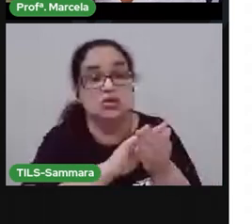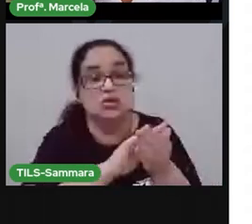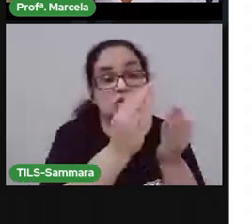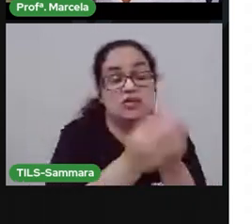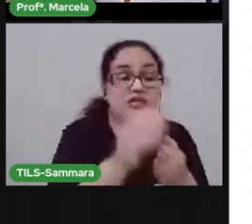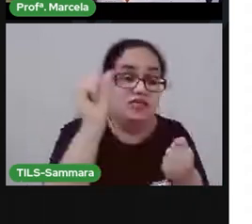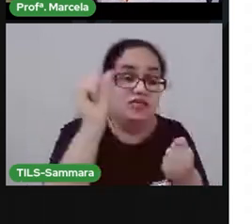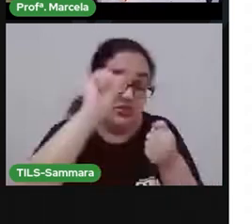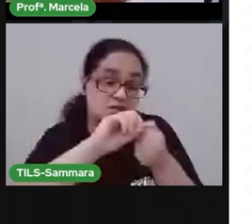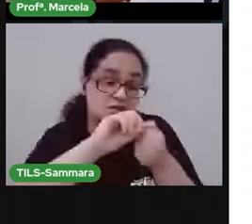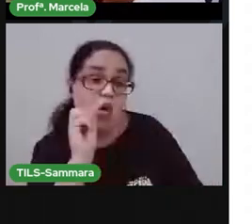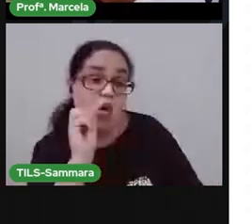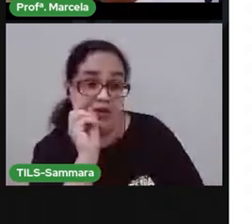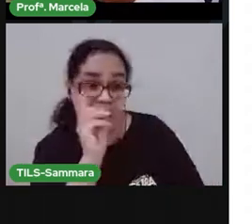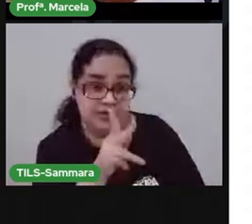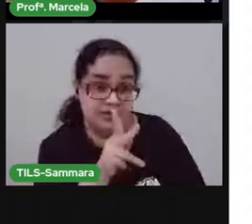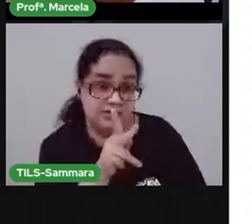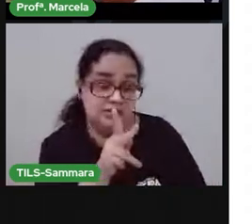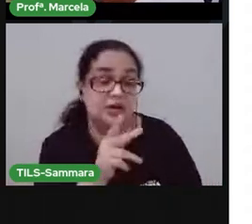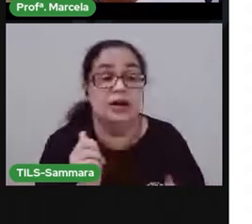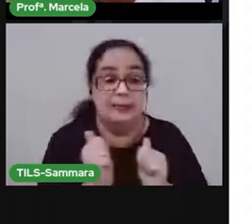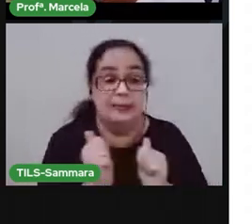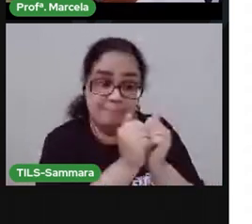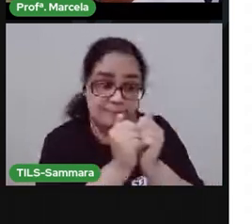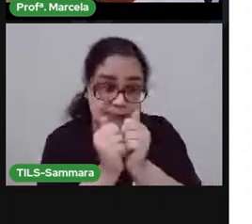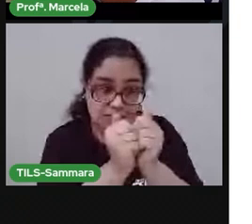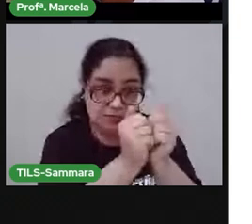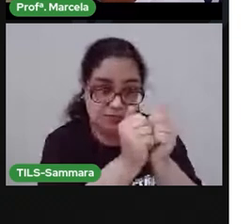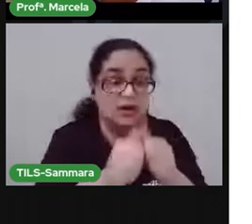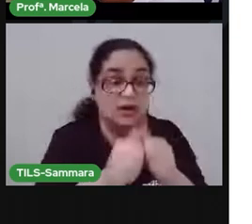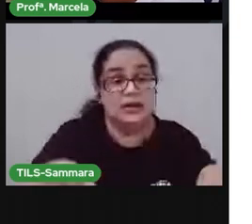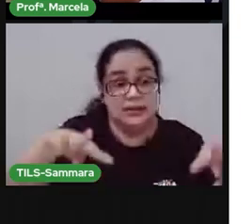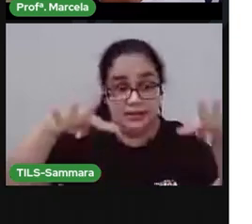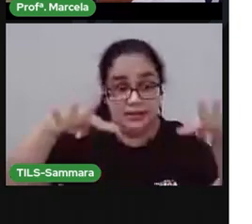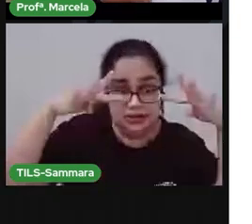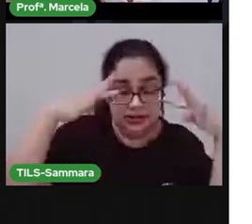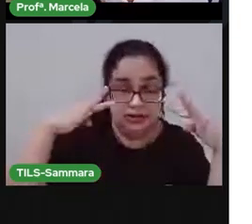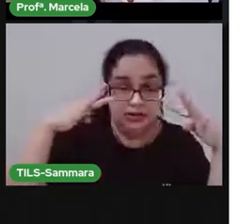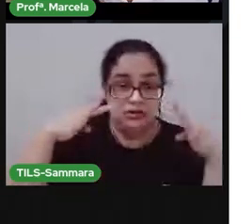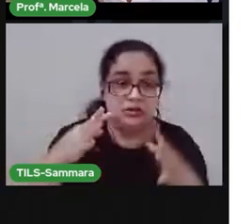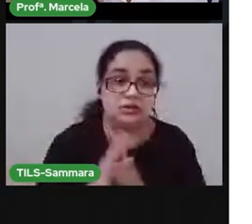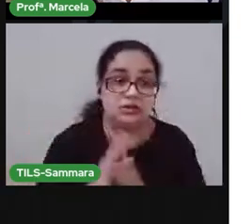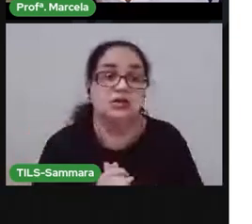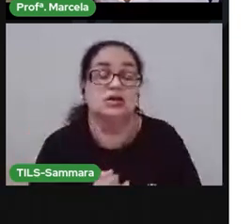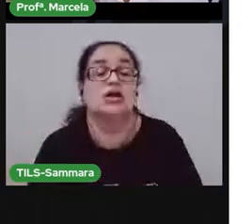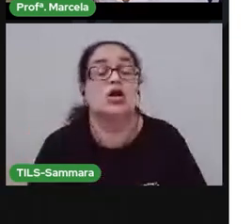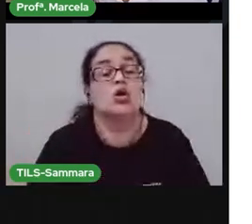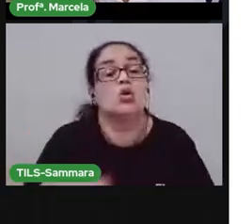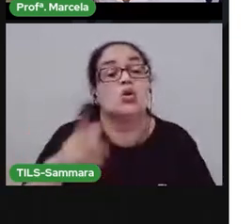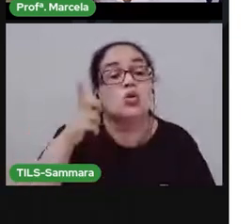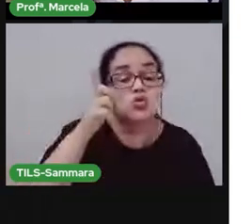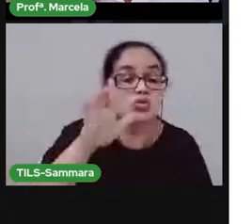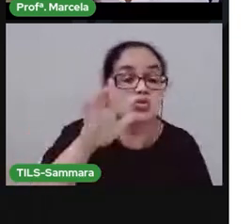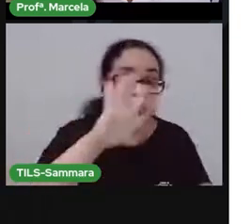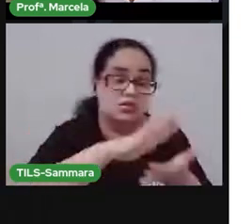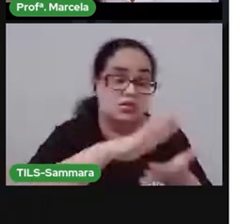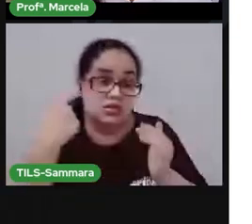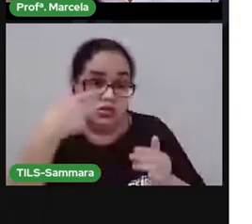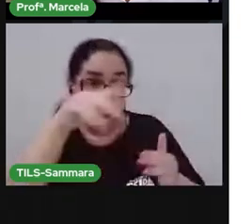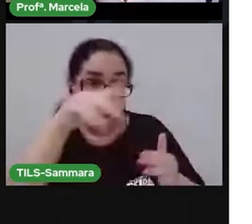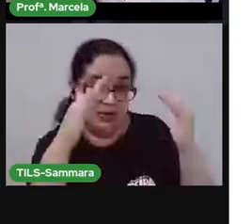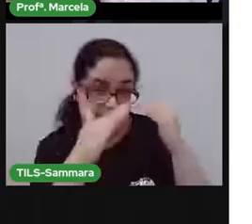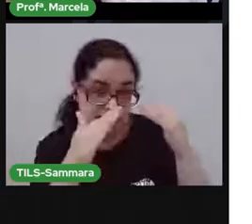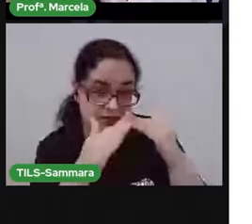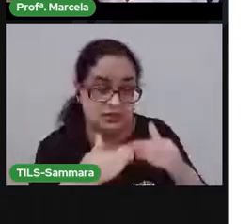eu vou fazer. Tá bom? Me acompanha, presta bem atenção. Pra você conseguir fazer a dobradura da sua casa.